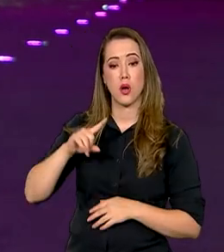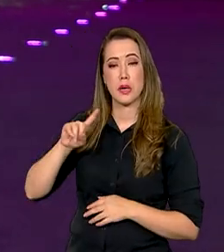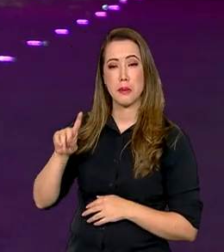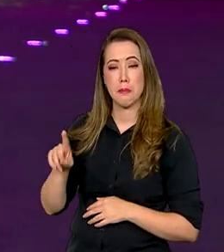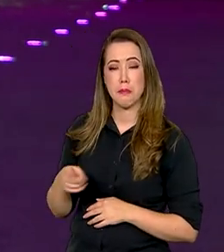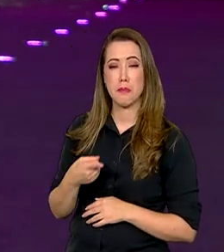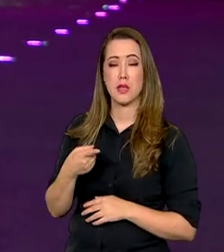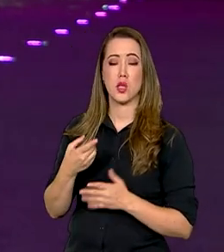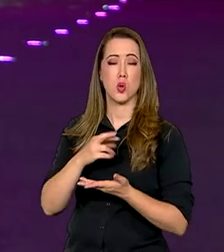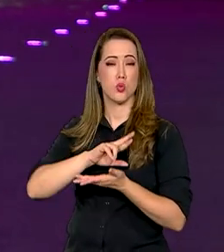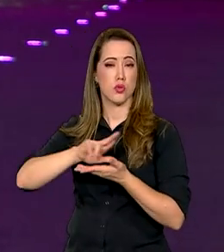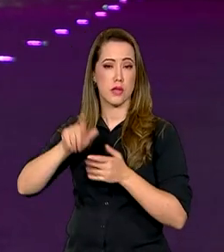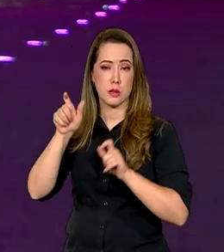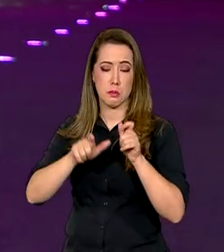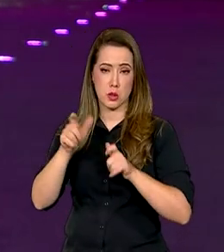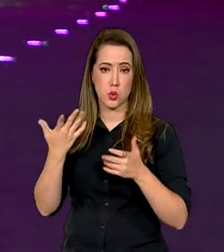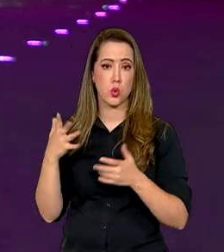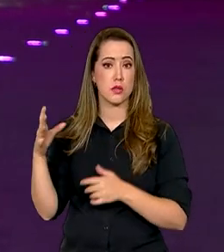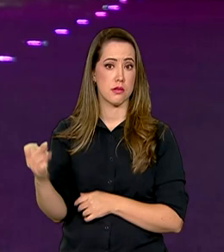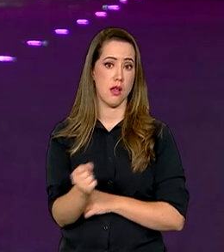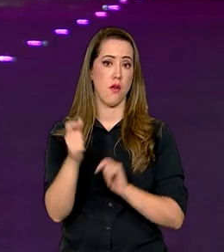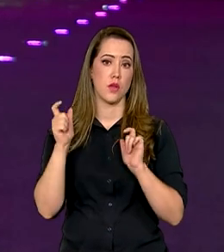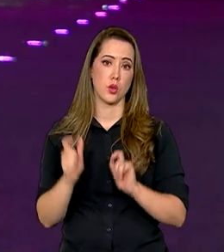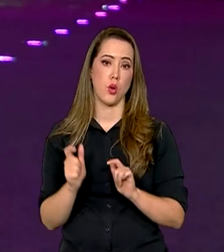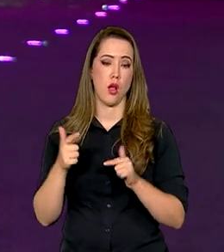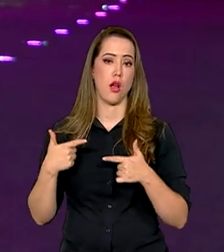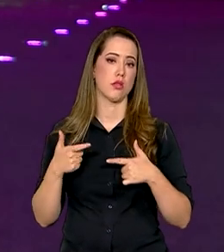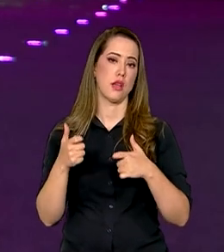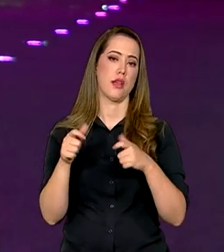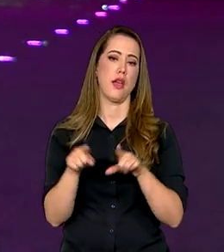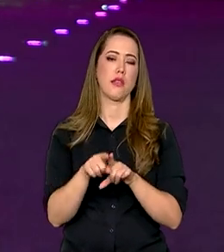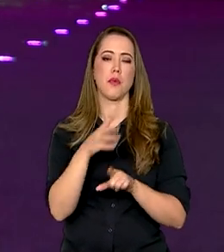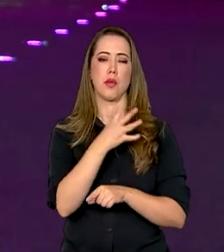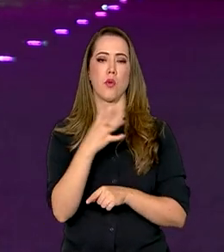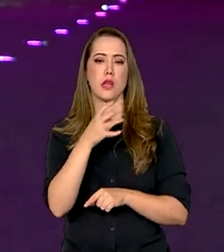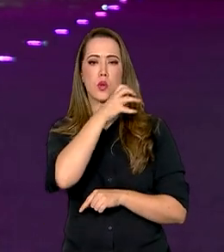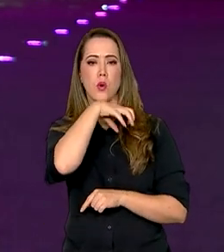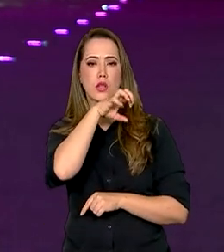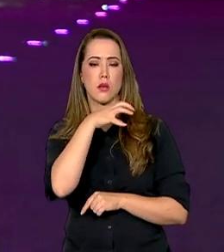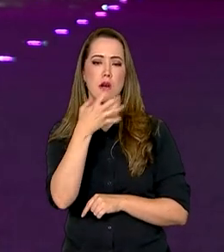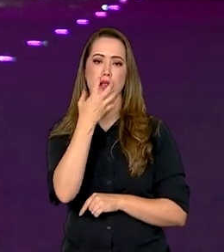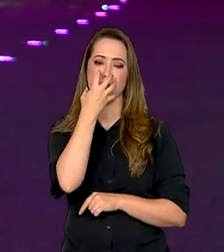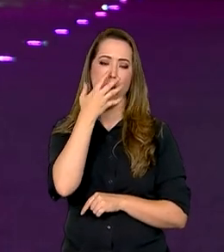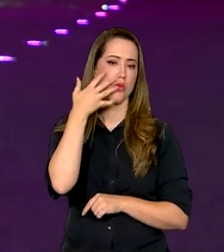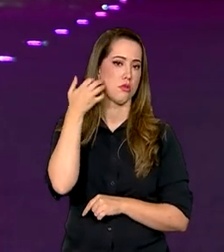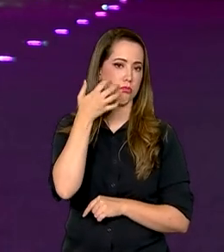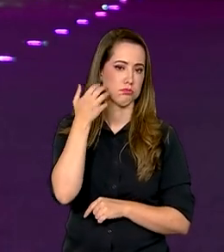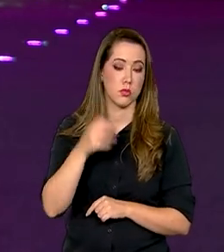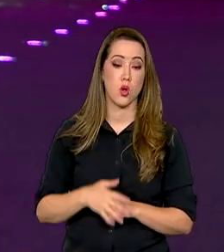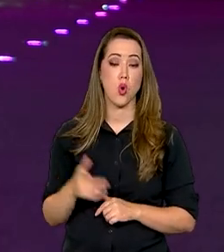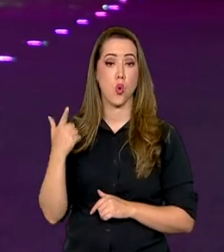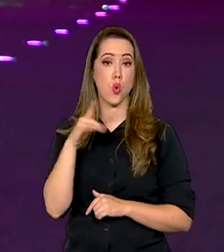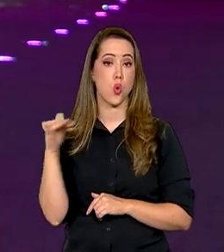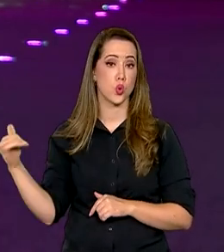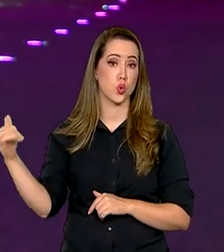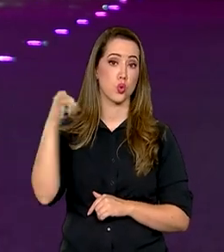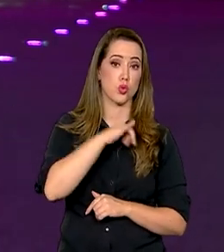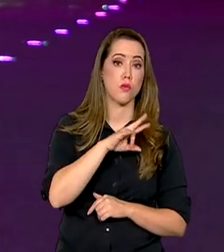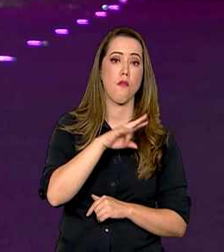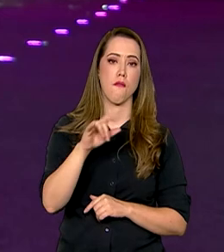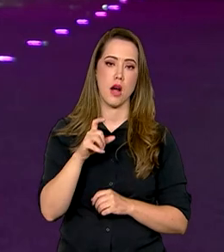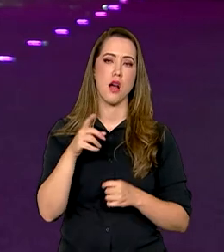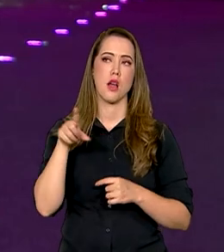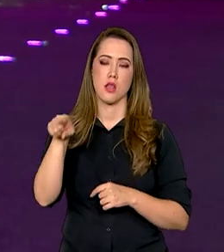além de 44 animais domésticos. Outros voos com brasileiros estão previstos saindo de Israel e Egito.